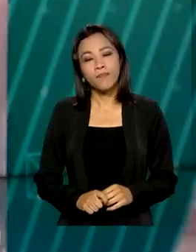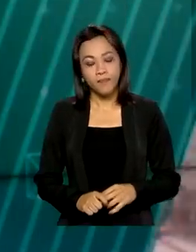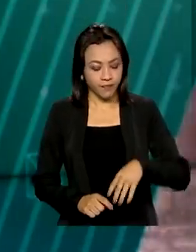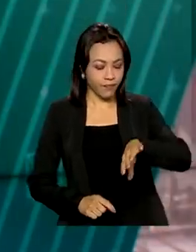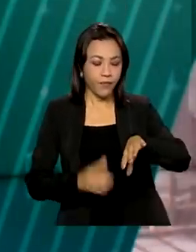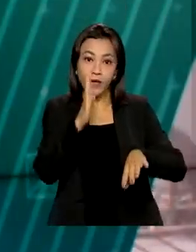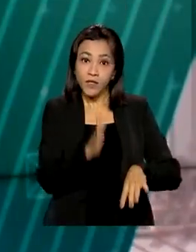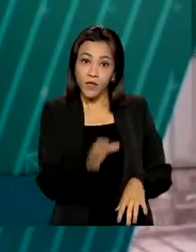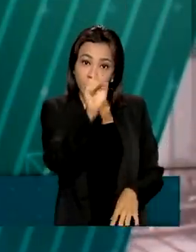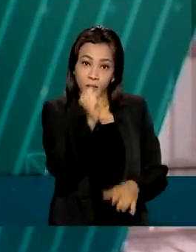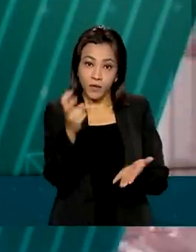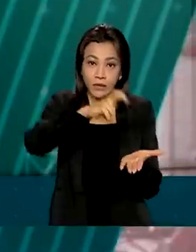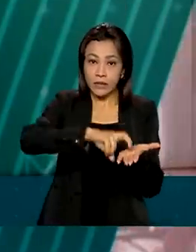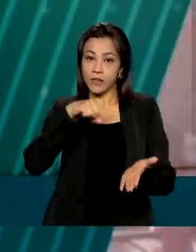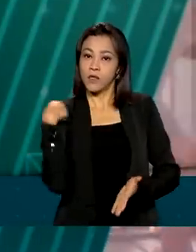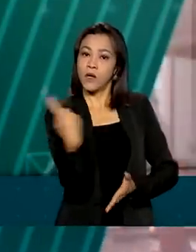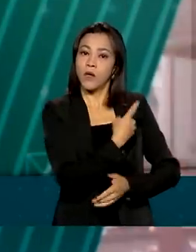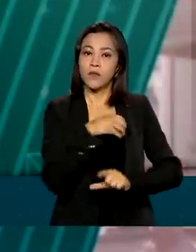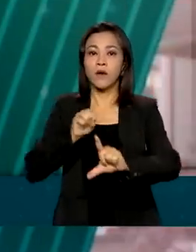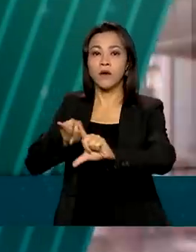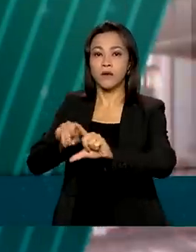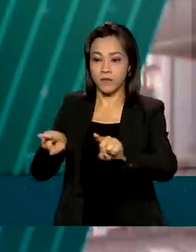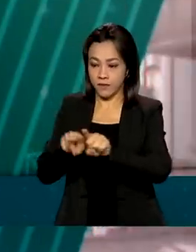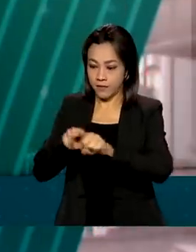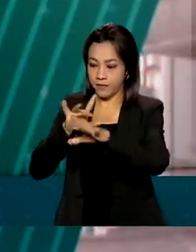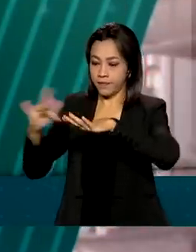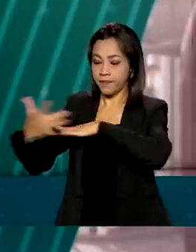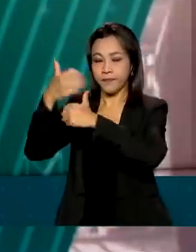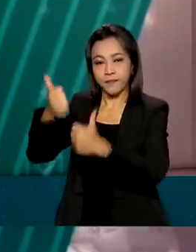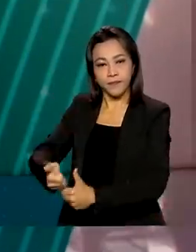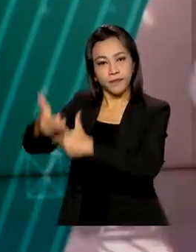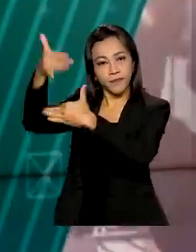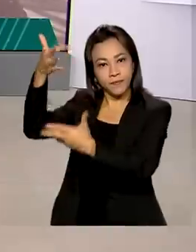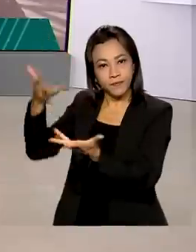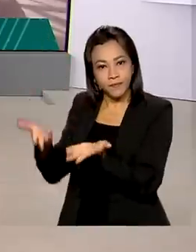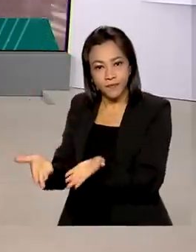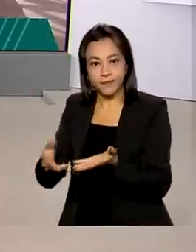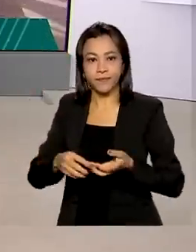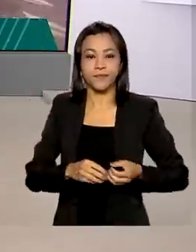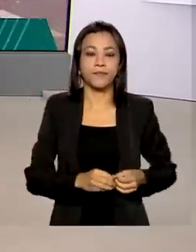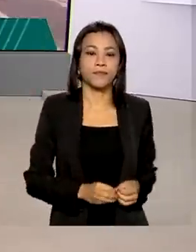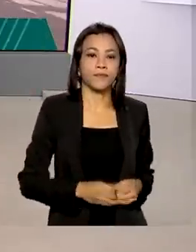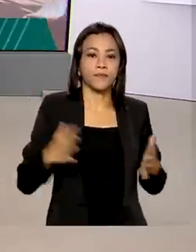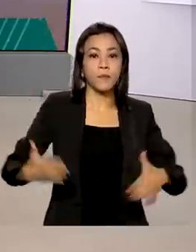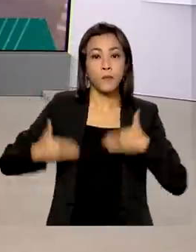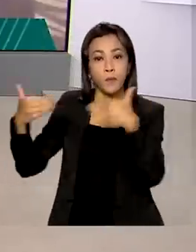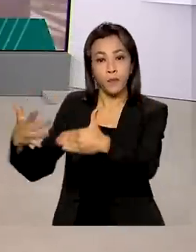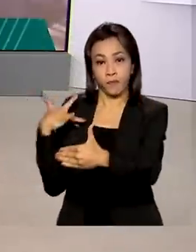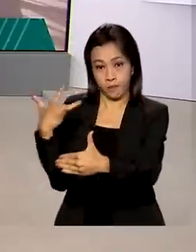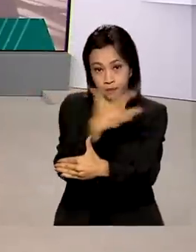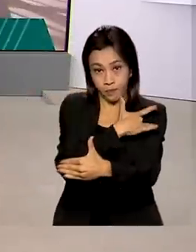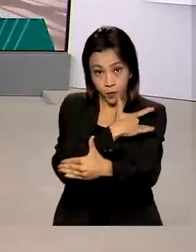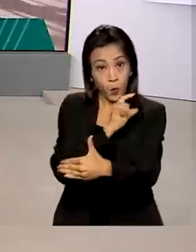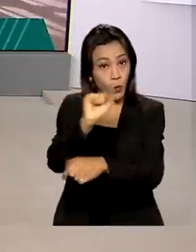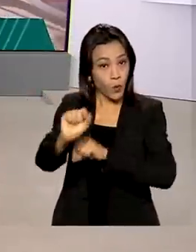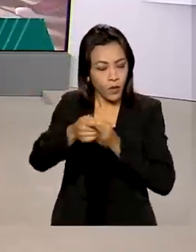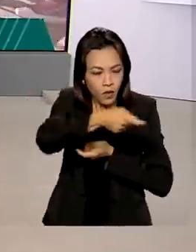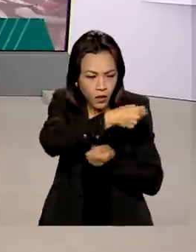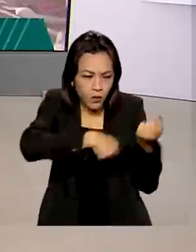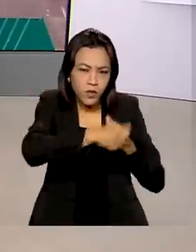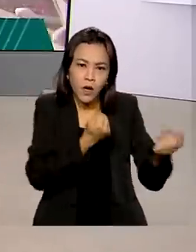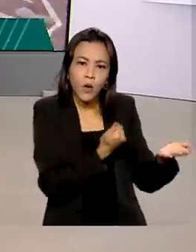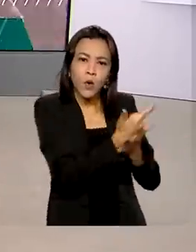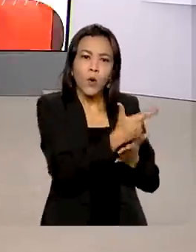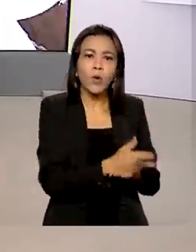Oito horas da manhã, estamos ao vivo também pelas redes sociais. O Ministério da Saúde negocia a compra do